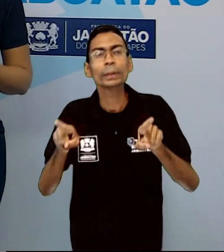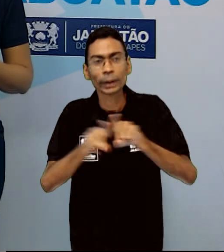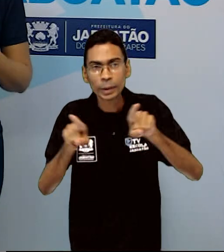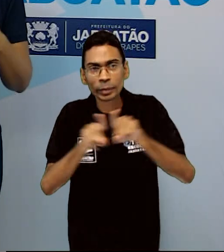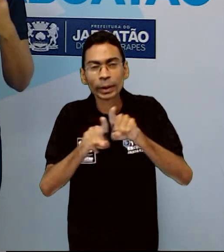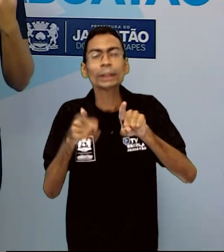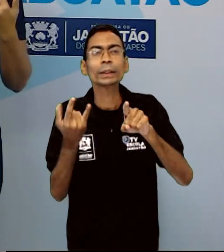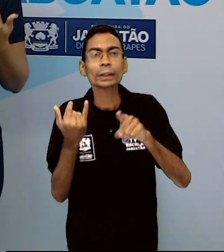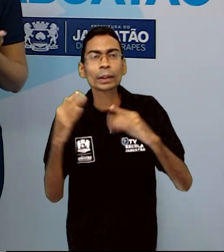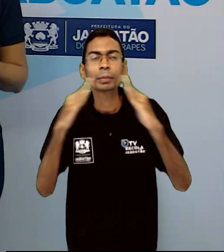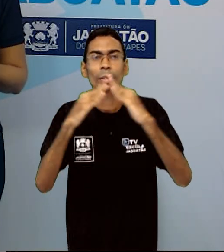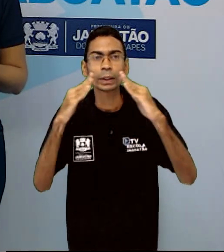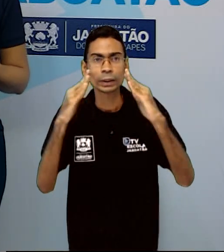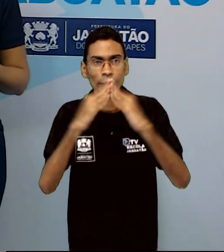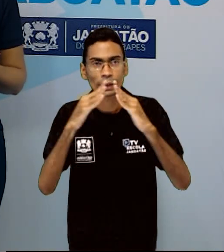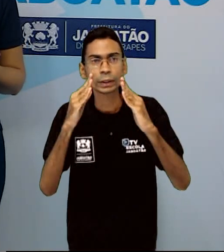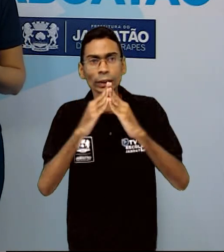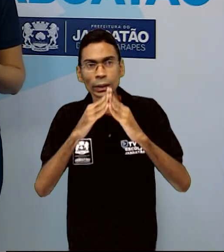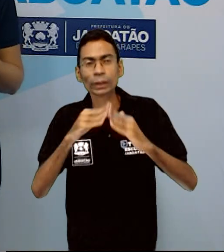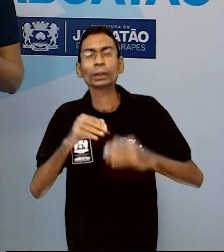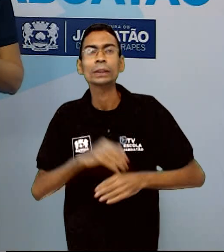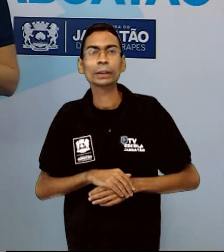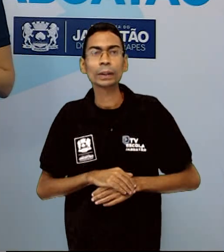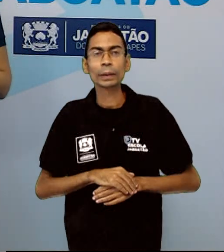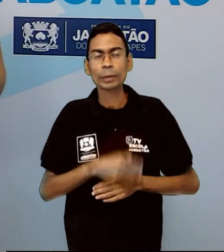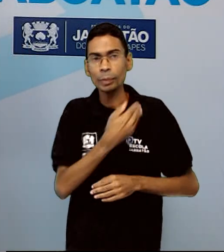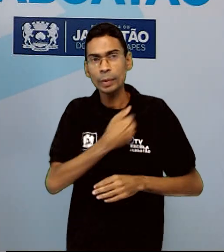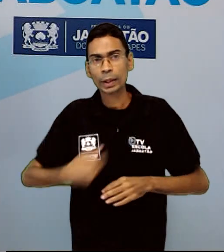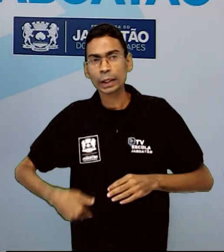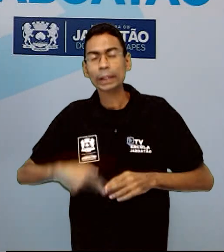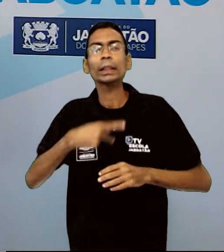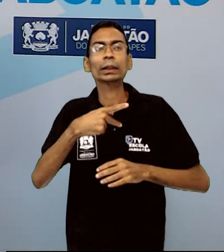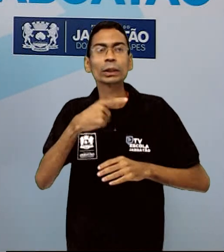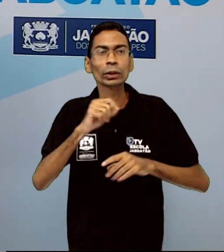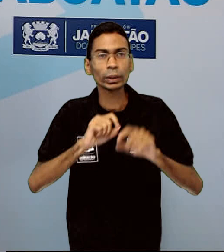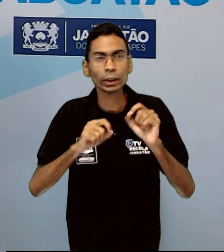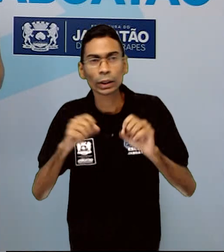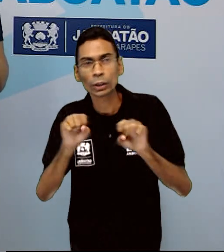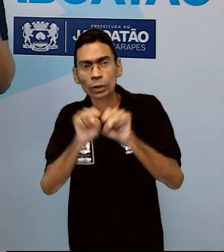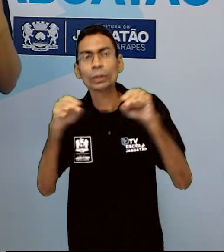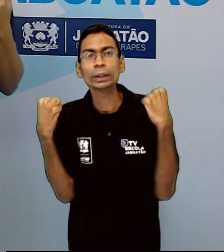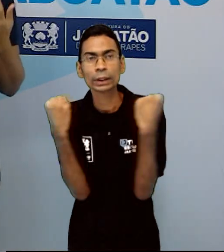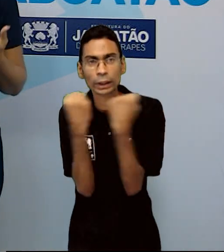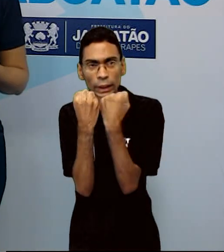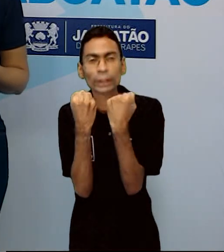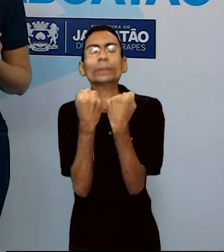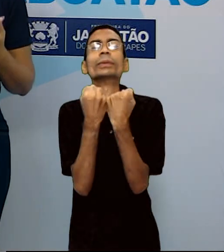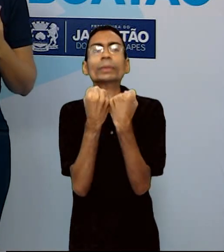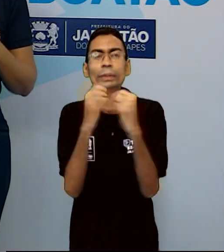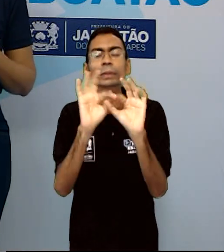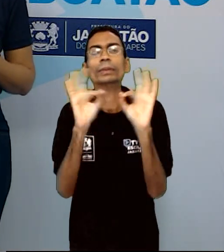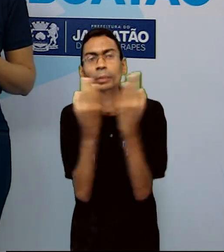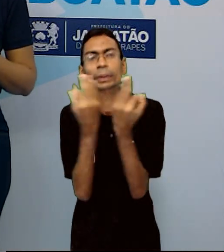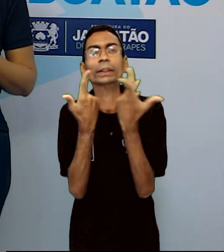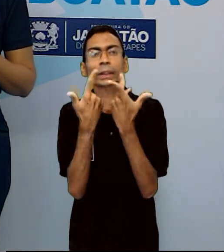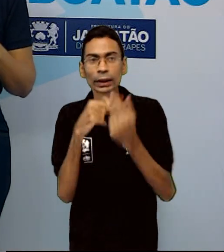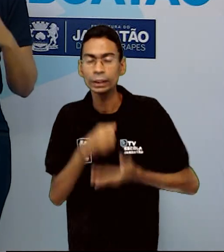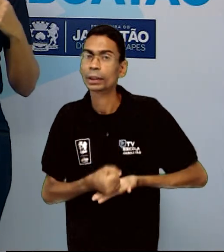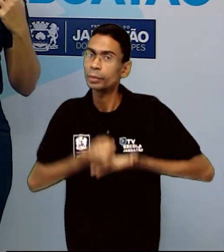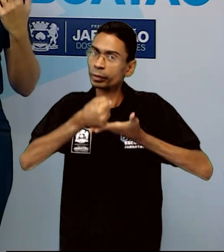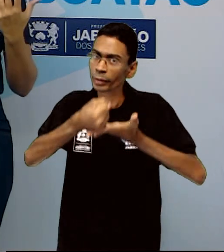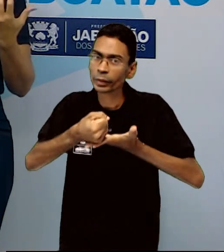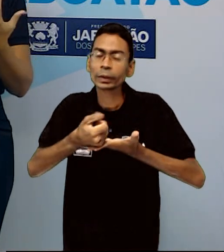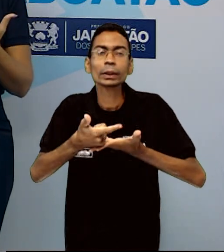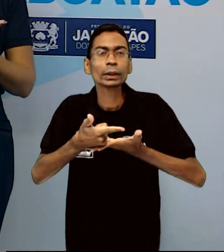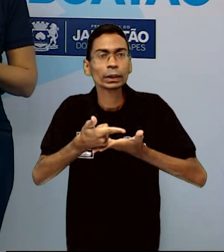moradia, previdência social, proteção à maternidade e à infância e assistência dos desamparados.